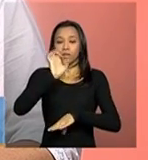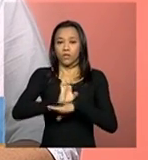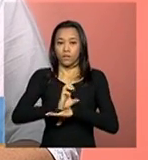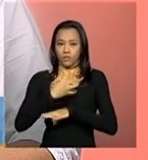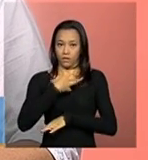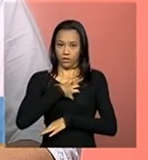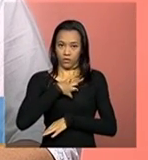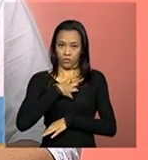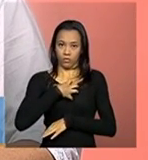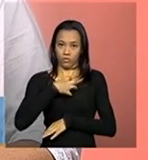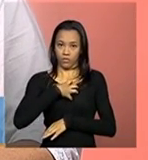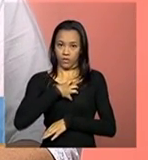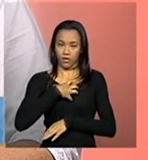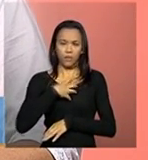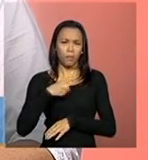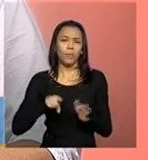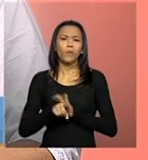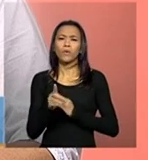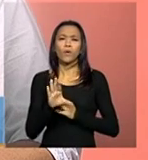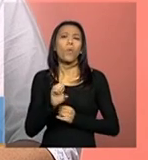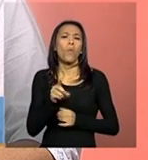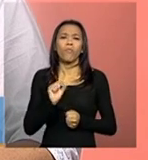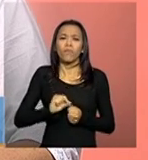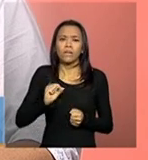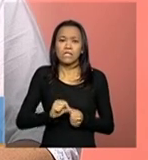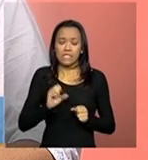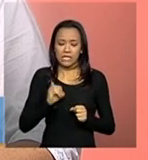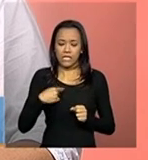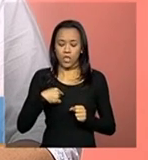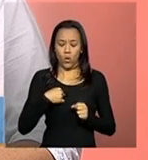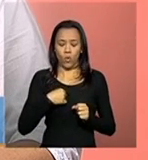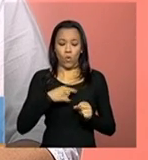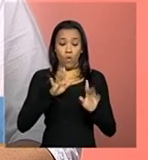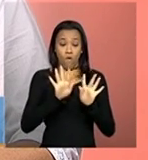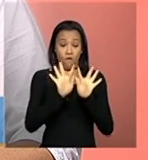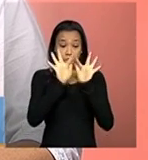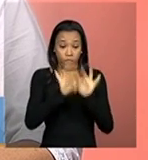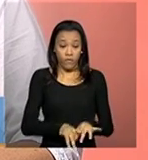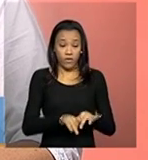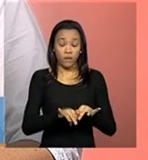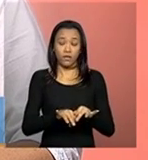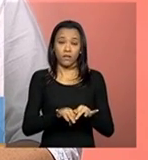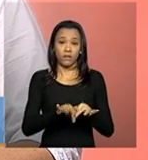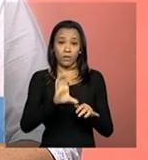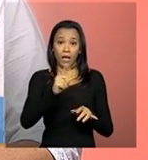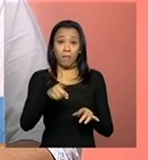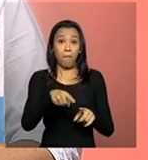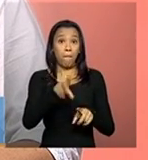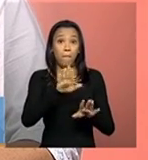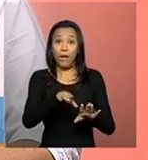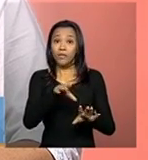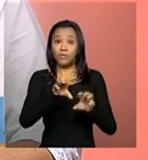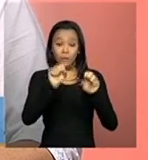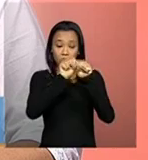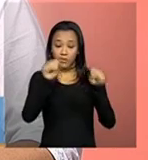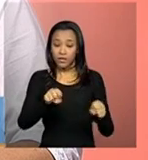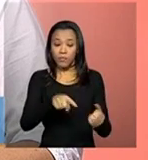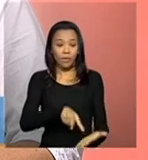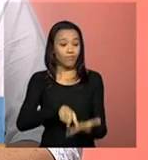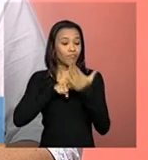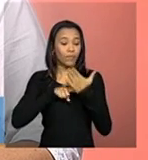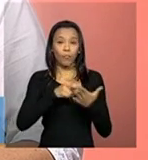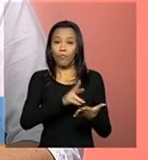seguinte, como fazer se quando eu tento finalizar o cadastro, mas no sistema não aparece que o sistema foi